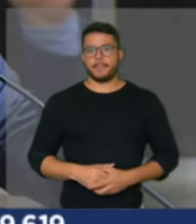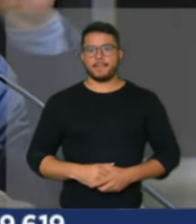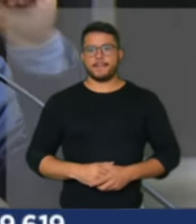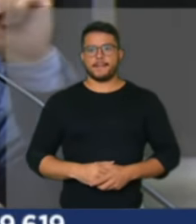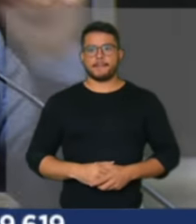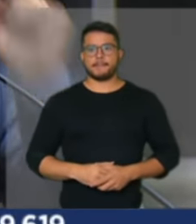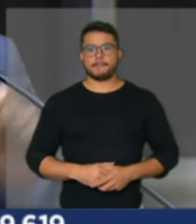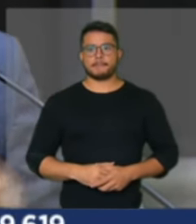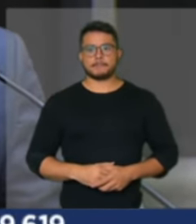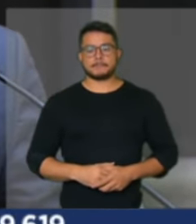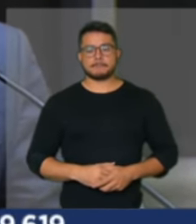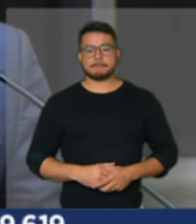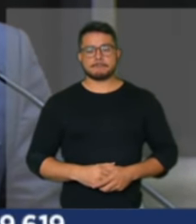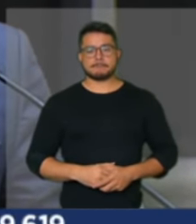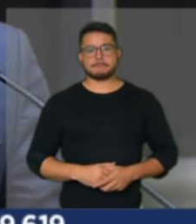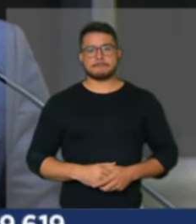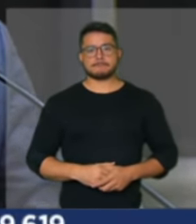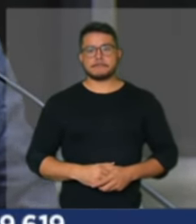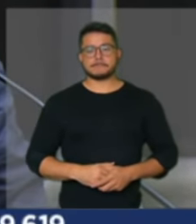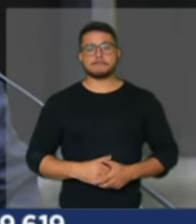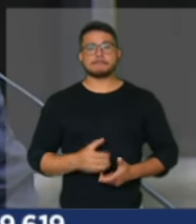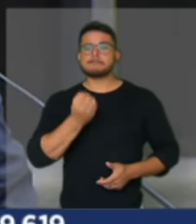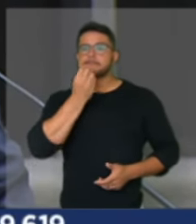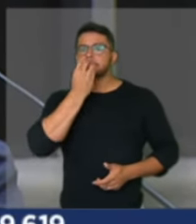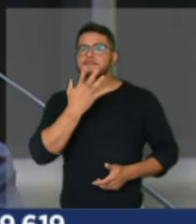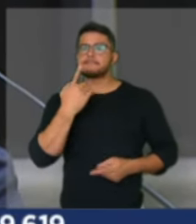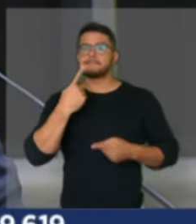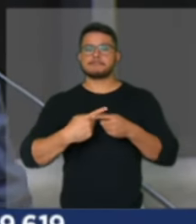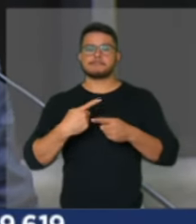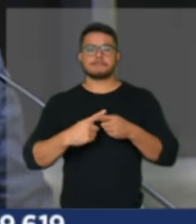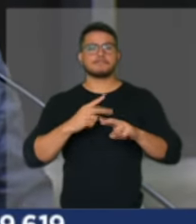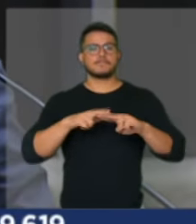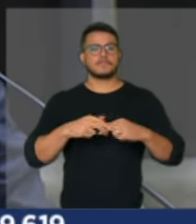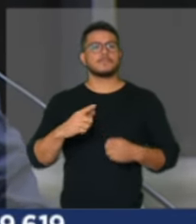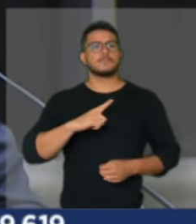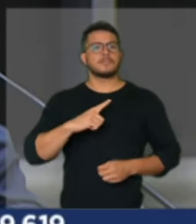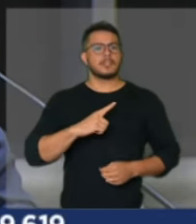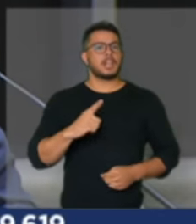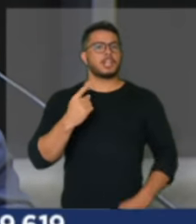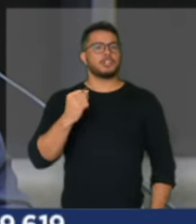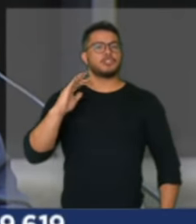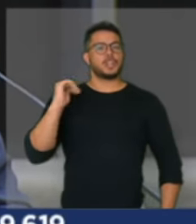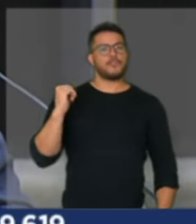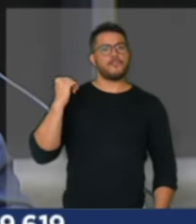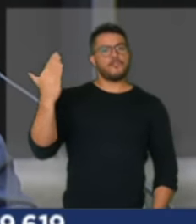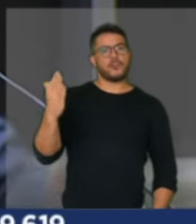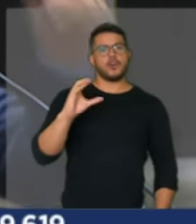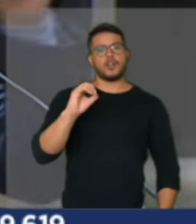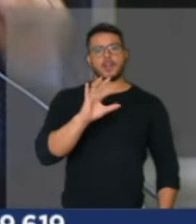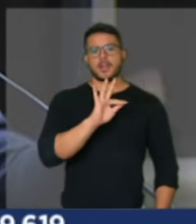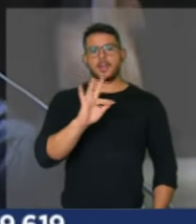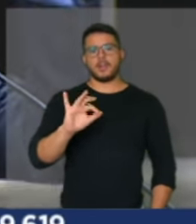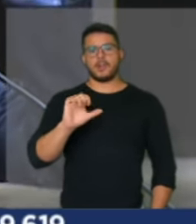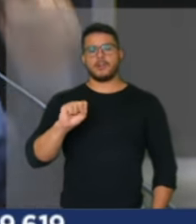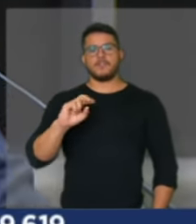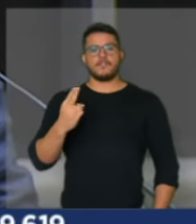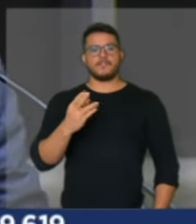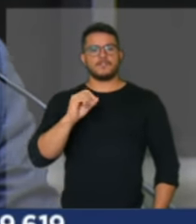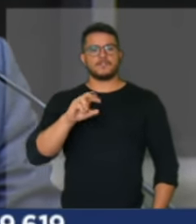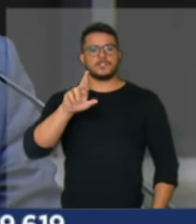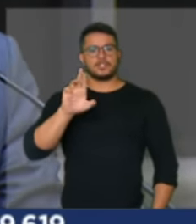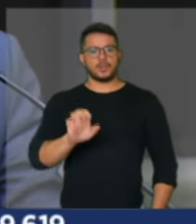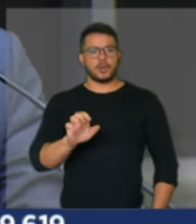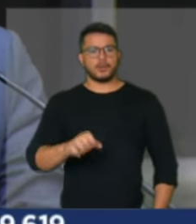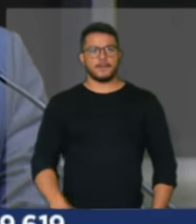é bom para quem tem dinheiro aplicado em offshore dólar mas para a maioria do nosso